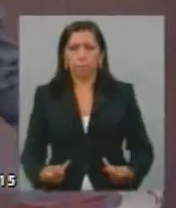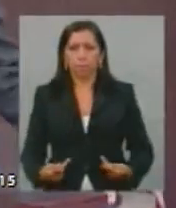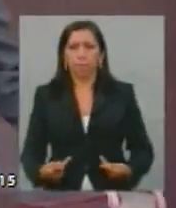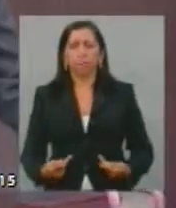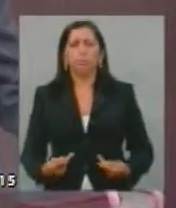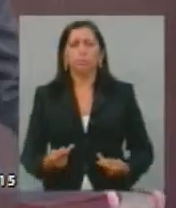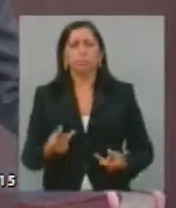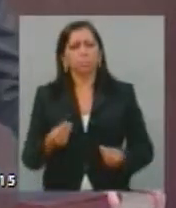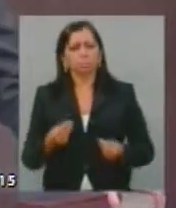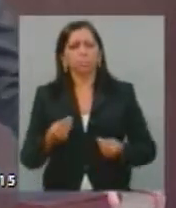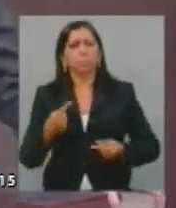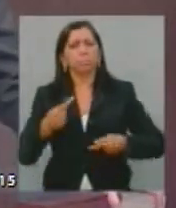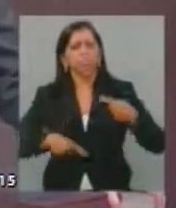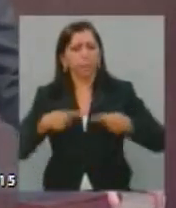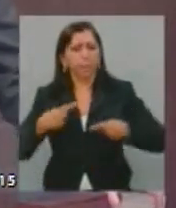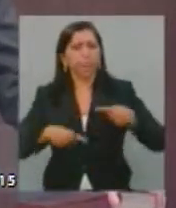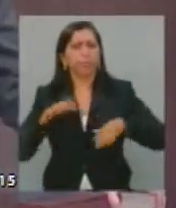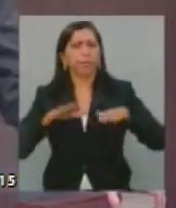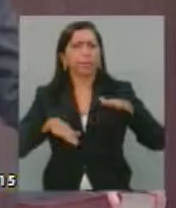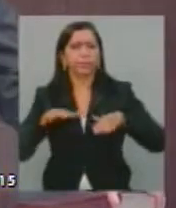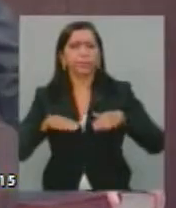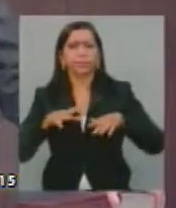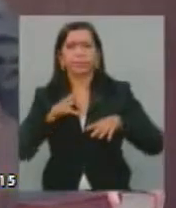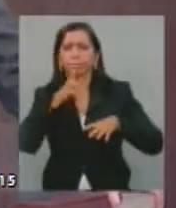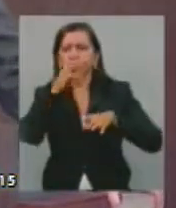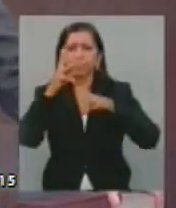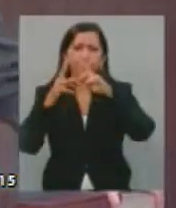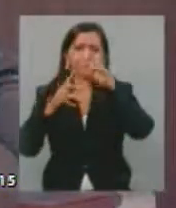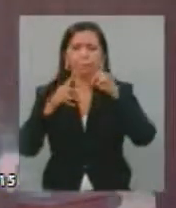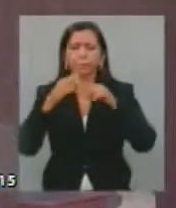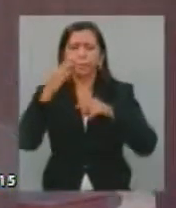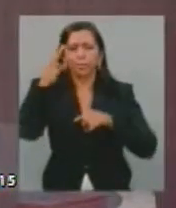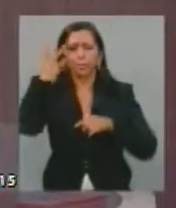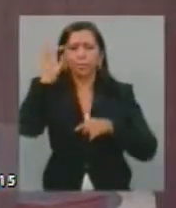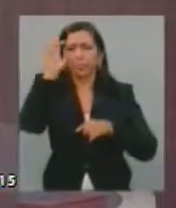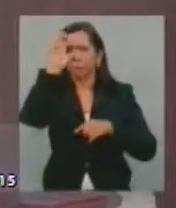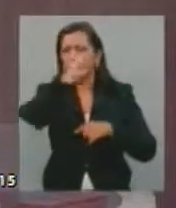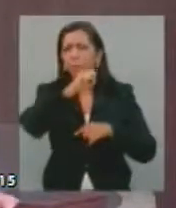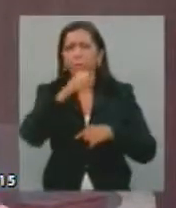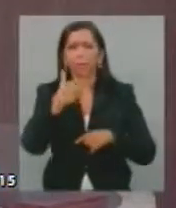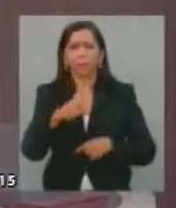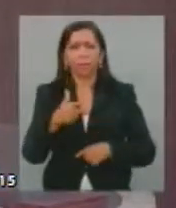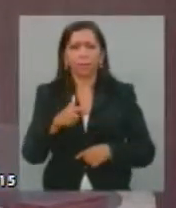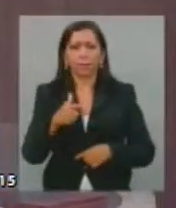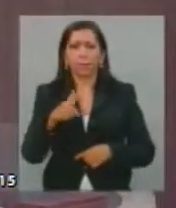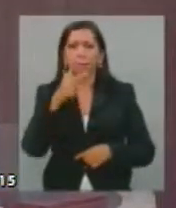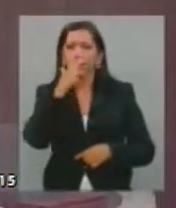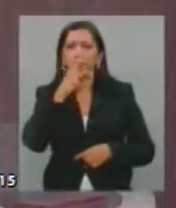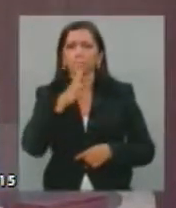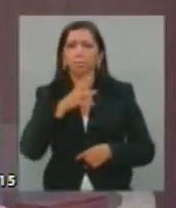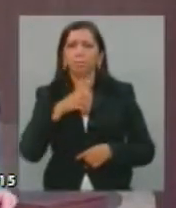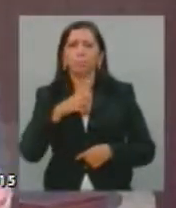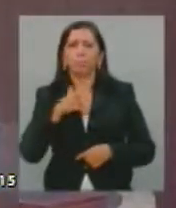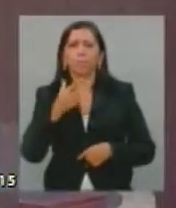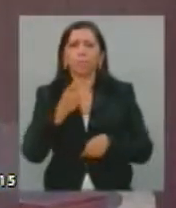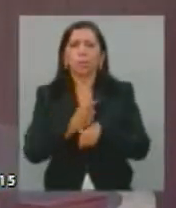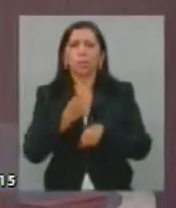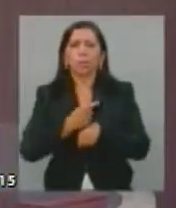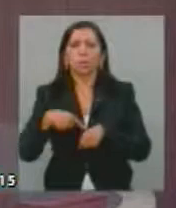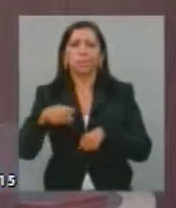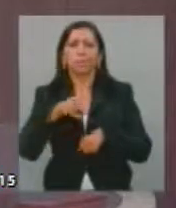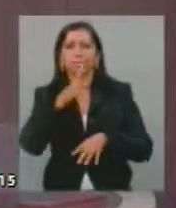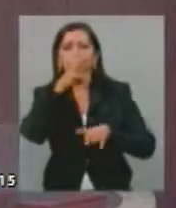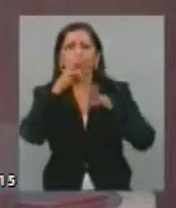vezes polêmicos, muitas vezes mal interpretados, às vezes, até por causa de uma certa má fé ou ignorância ainda